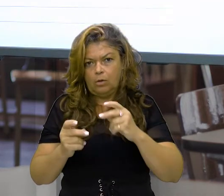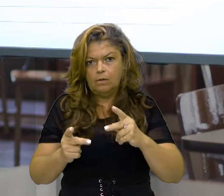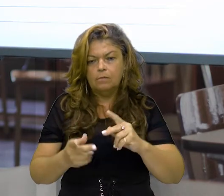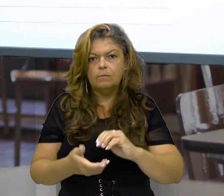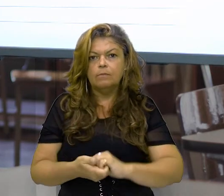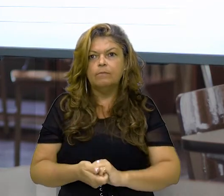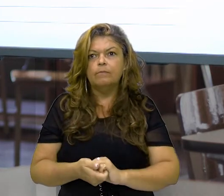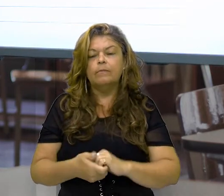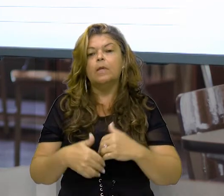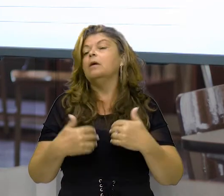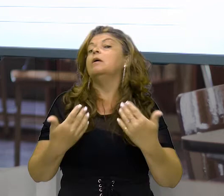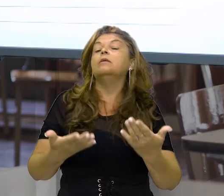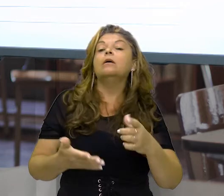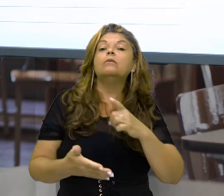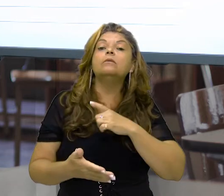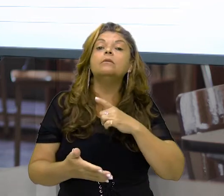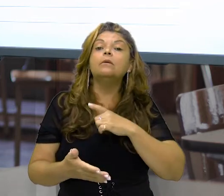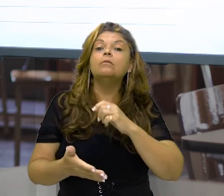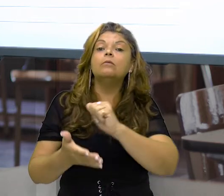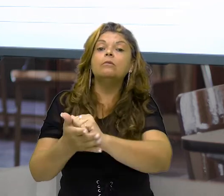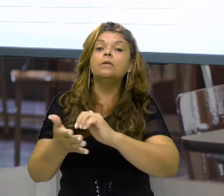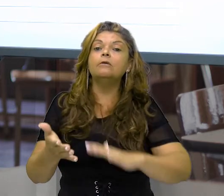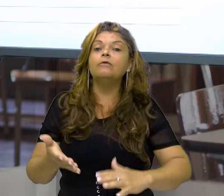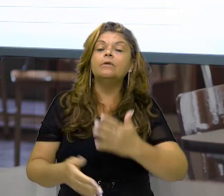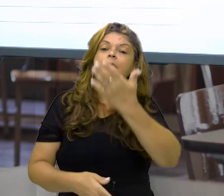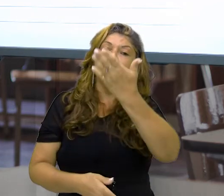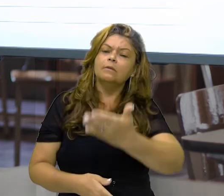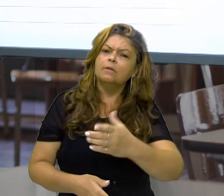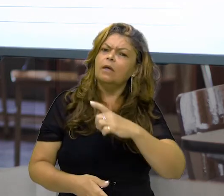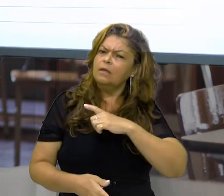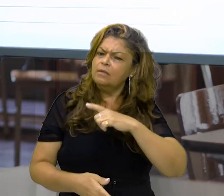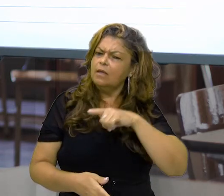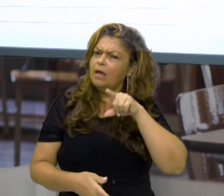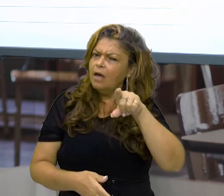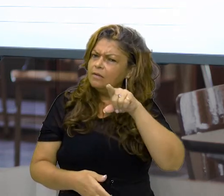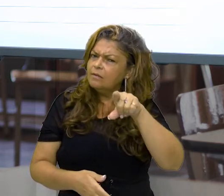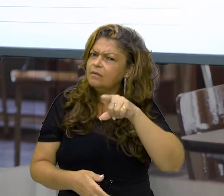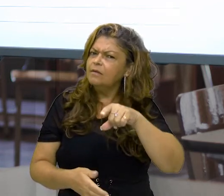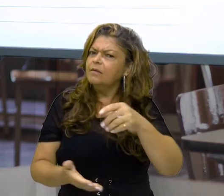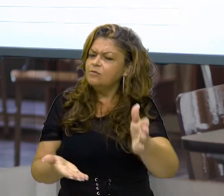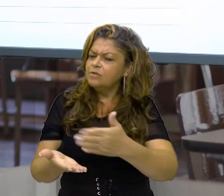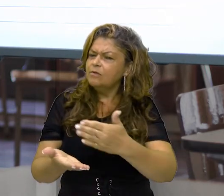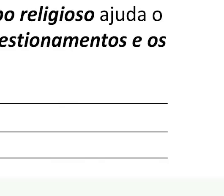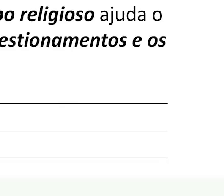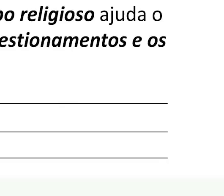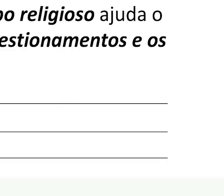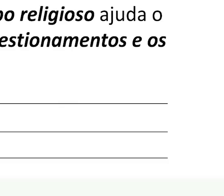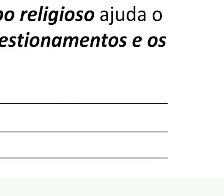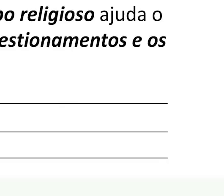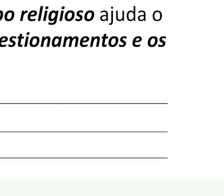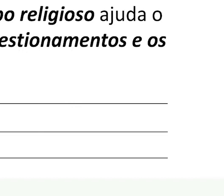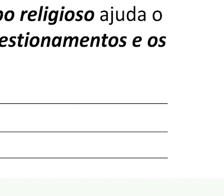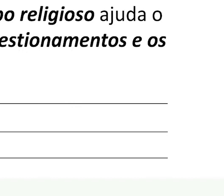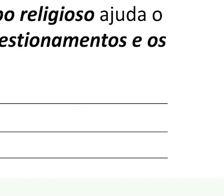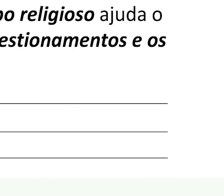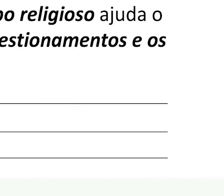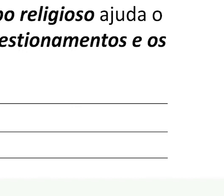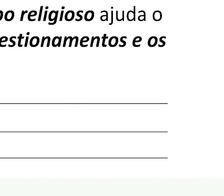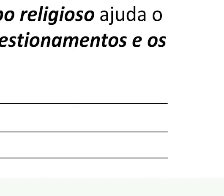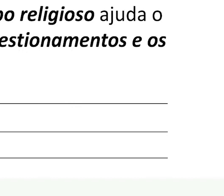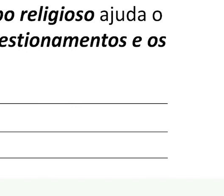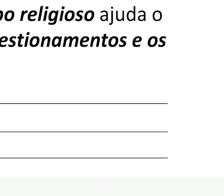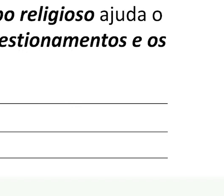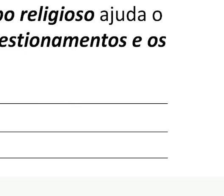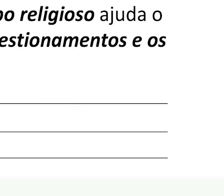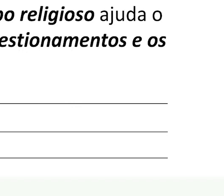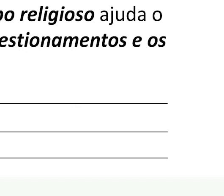e por fim, temos uma atividade aí que consta no caderno de vocês que diz o seguinte, diante de tudo isso que a gente viu